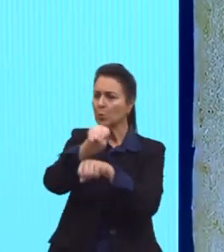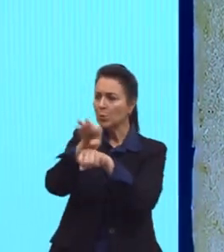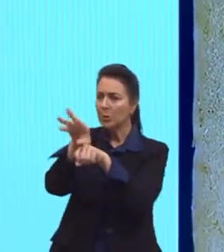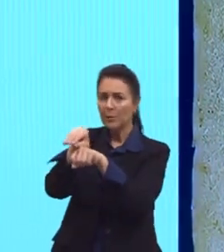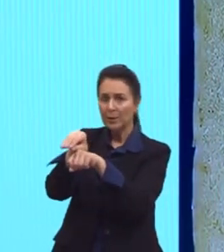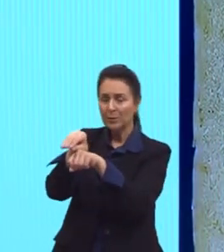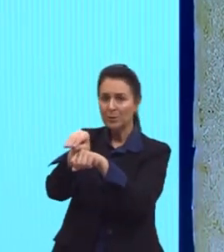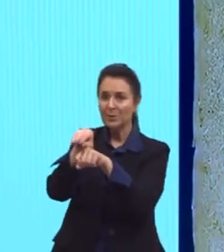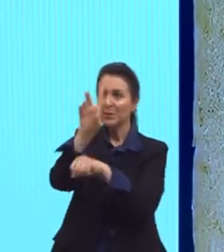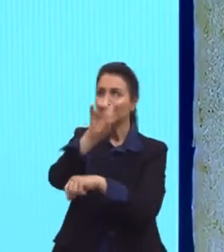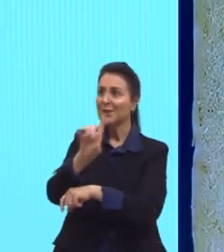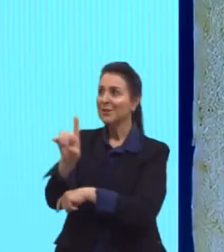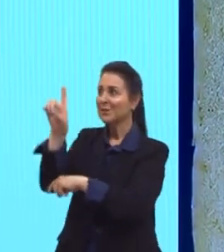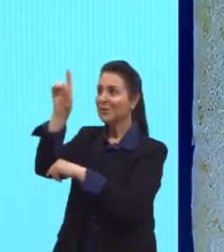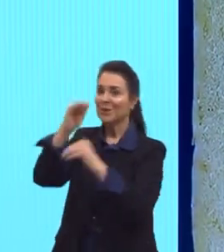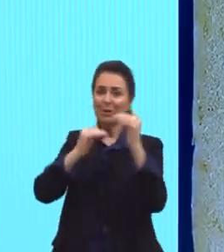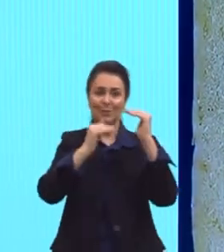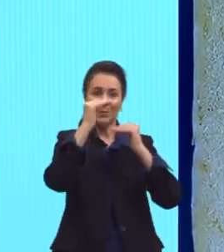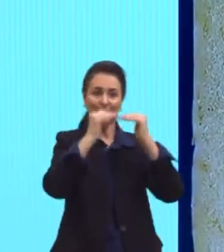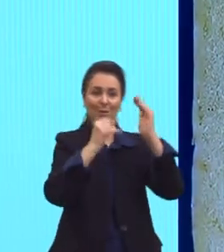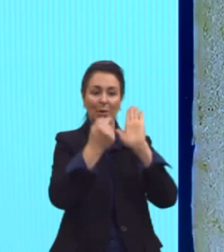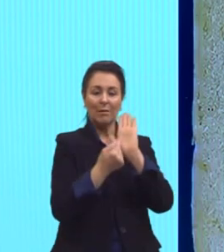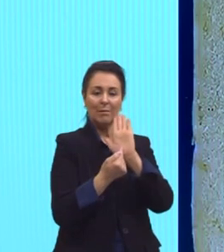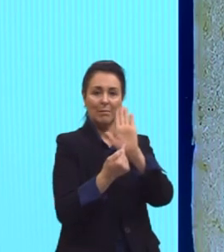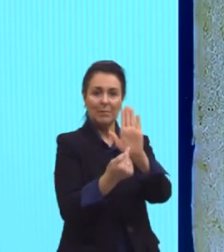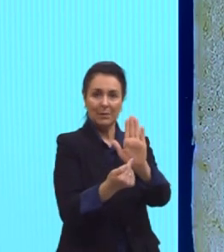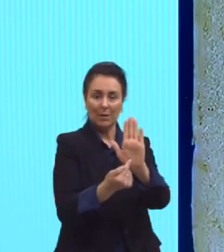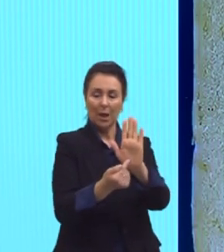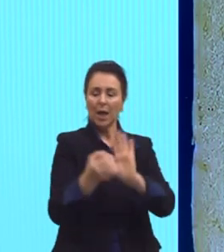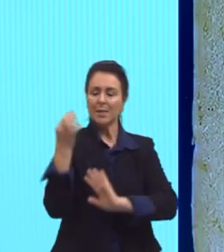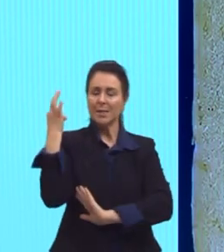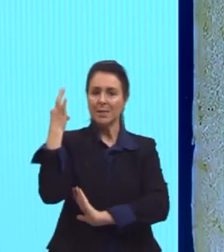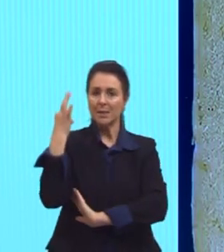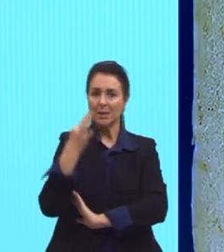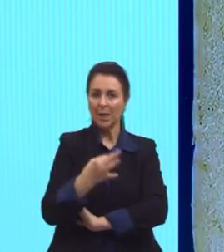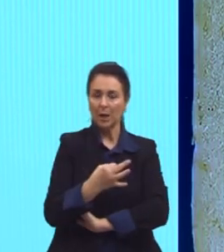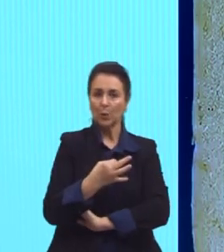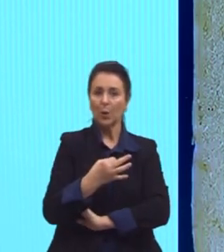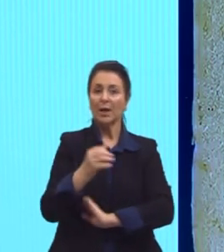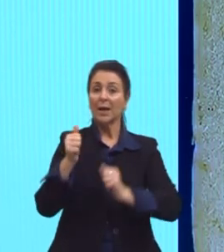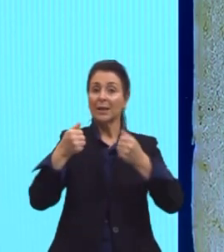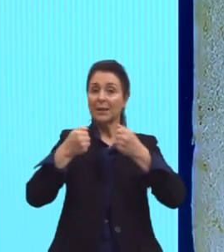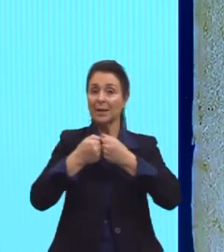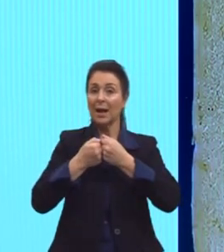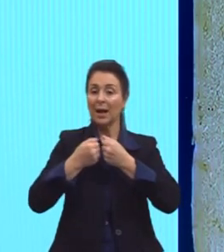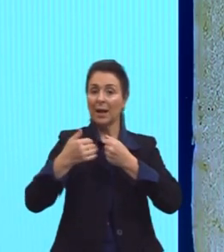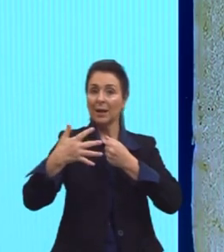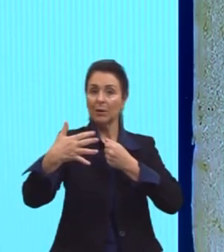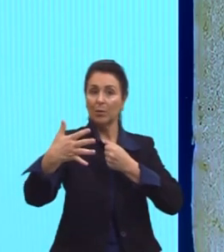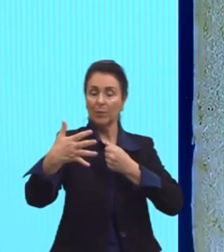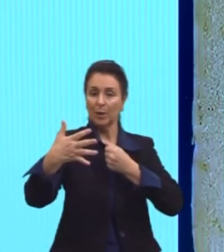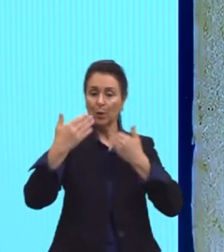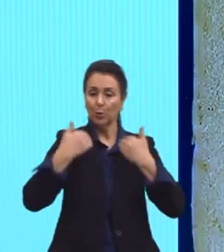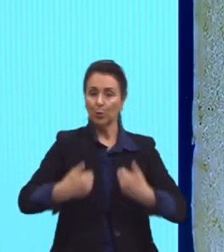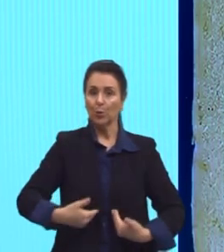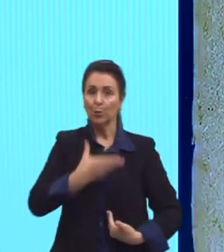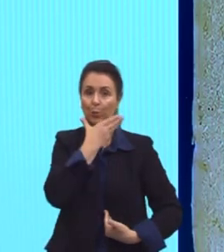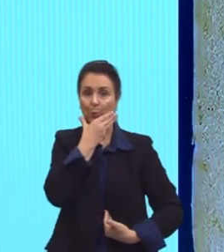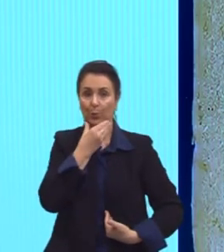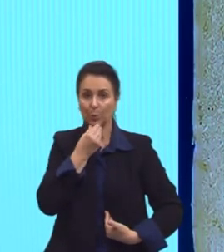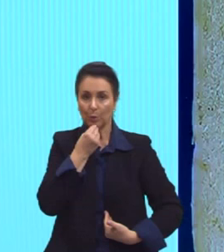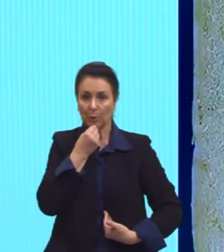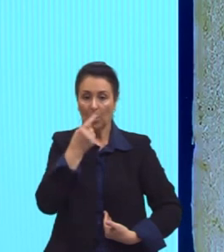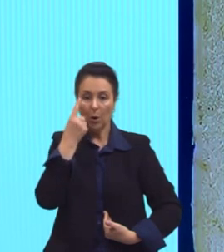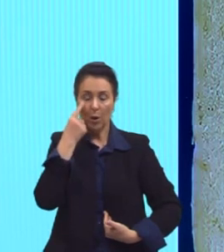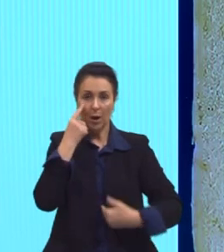proporção, apresentando, então, as proporções exatas da anatomia do homem. Nós podemos observar na imagem que